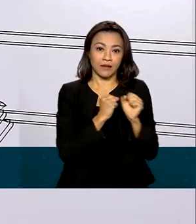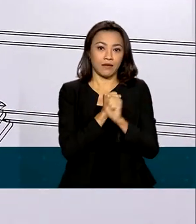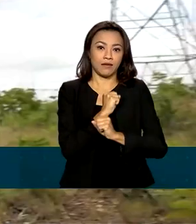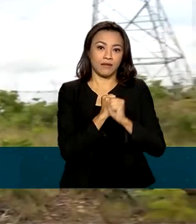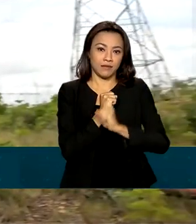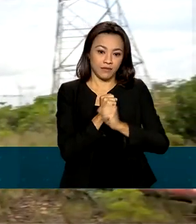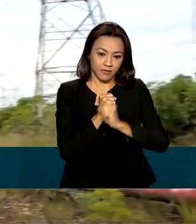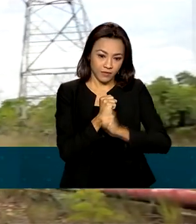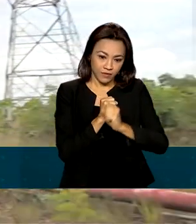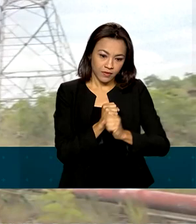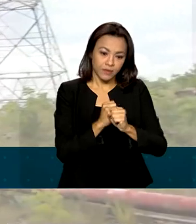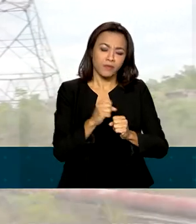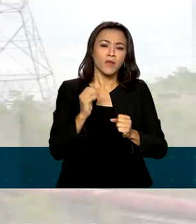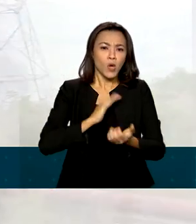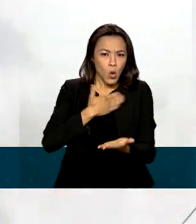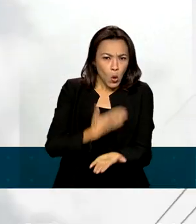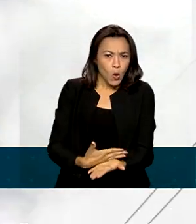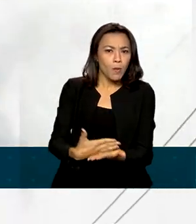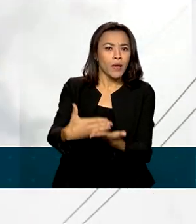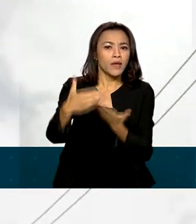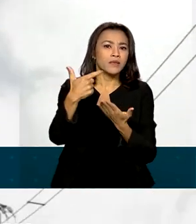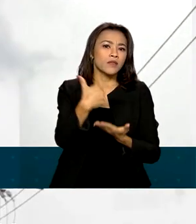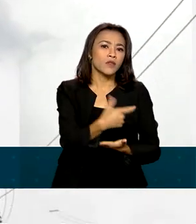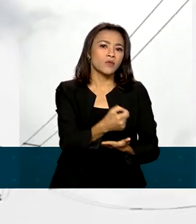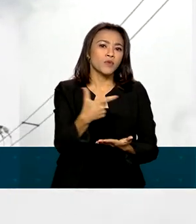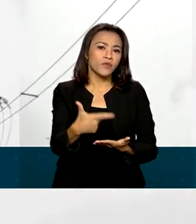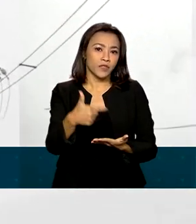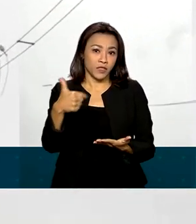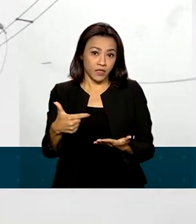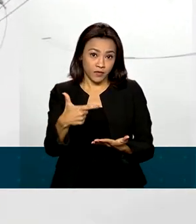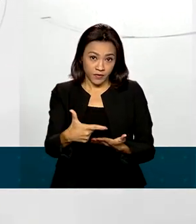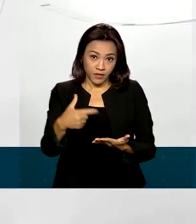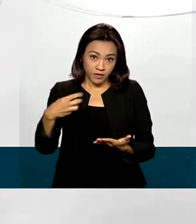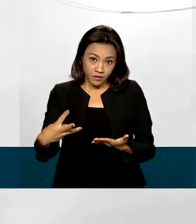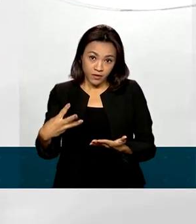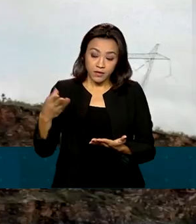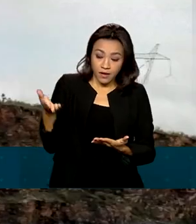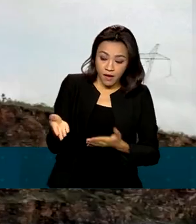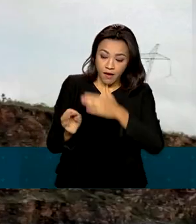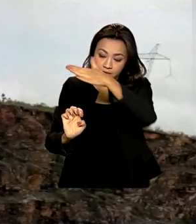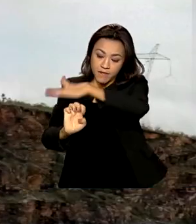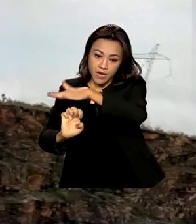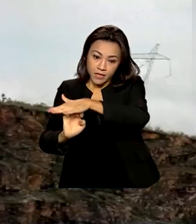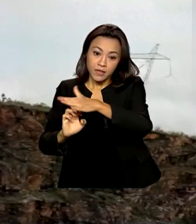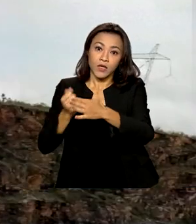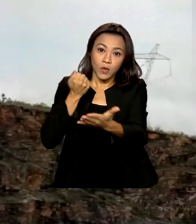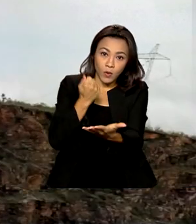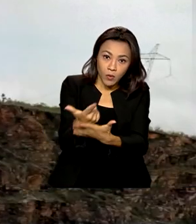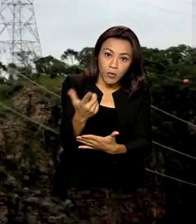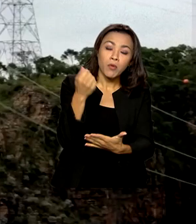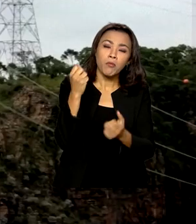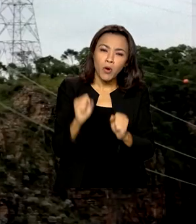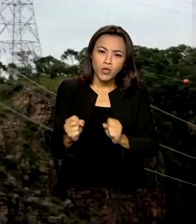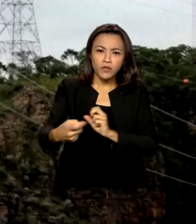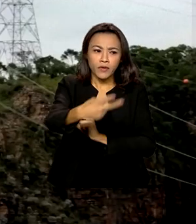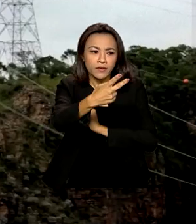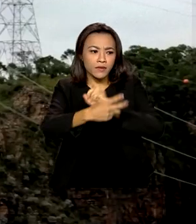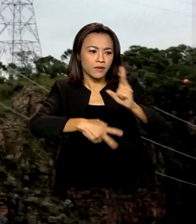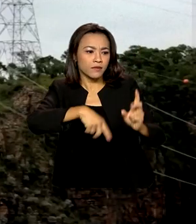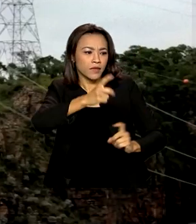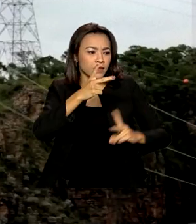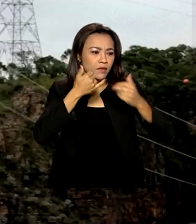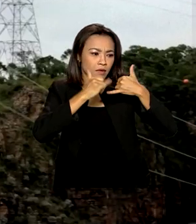A partir de 2023, a empresa vencedora do leilão poderá comercializar a energia produzida livremente no